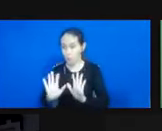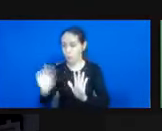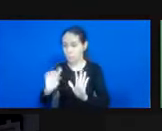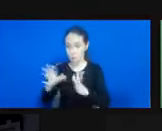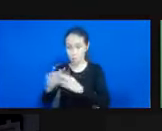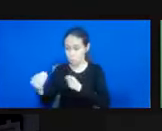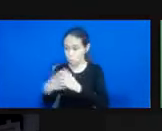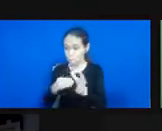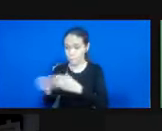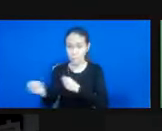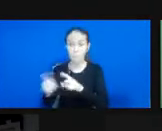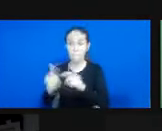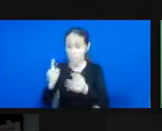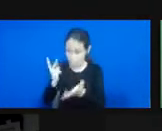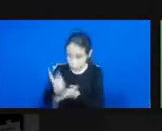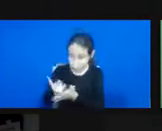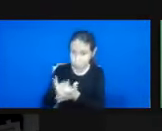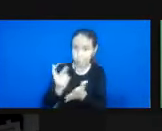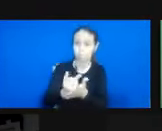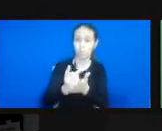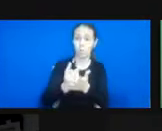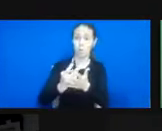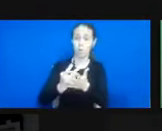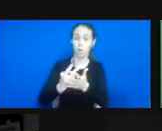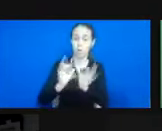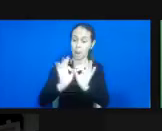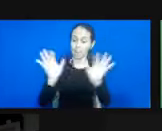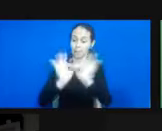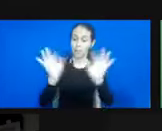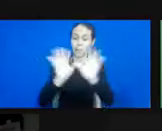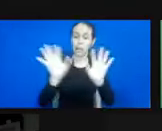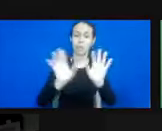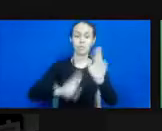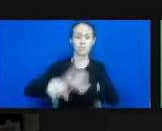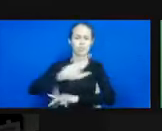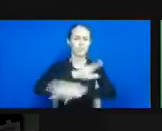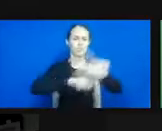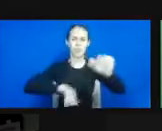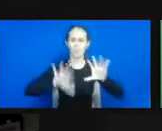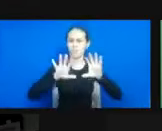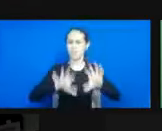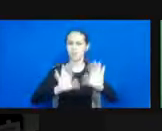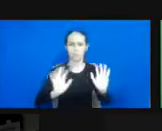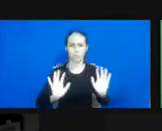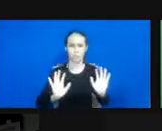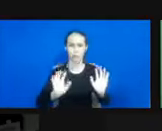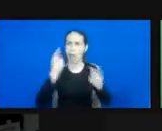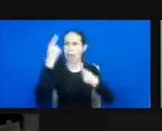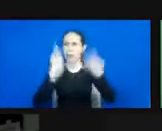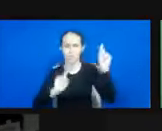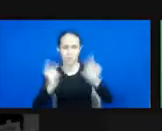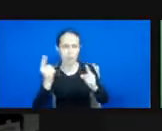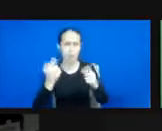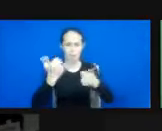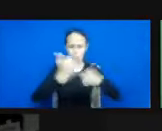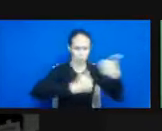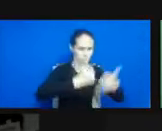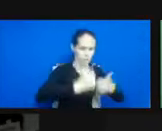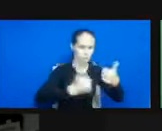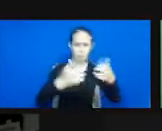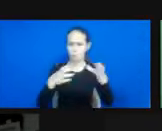construindo suas liberdades associadas das diferentes formas. Seja no clube, seja no carnaval, seja para jogar futebol, enfim.